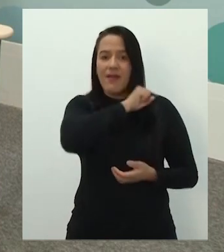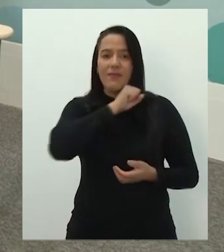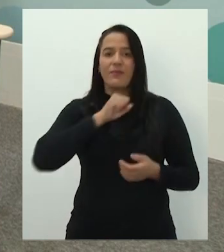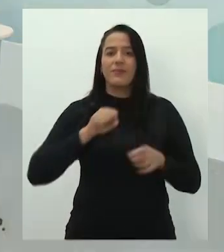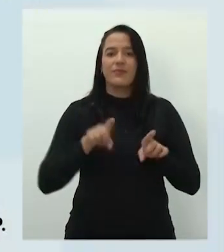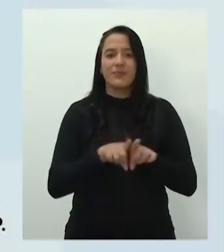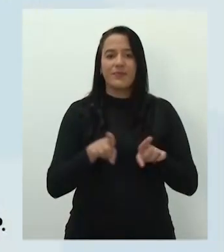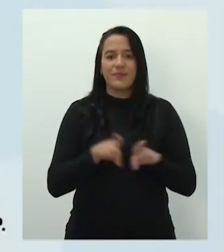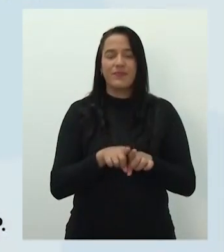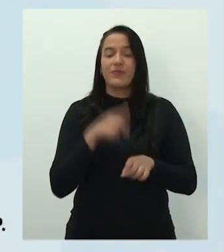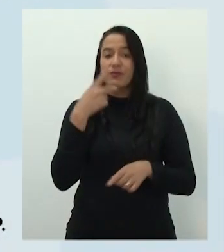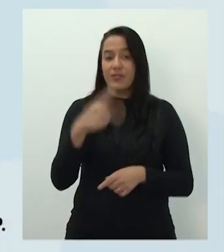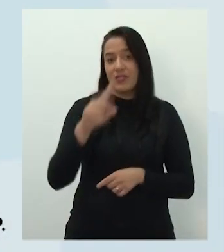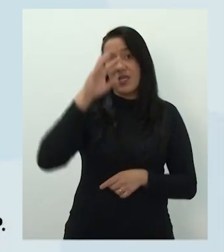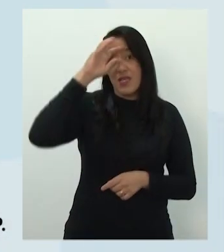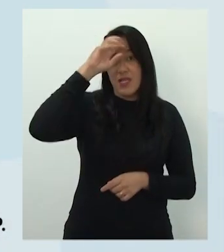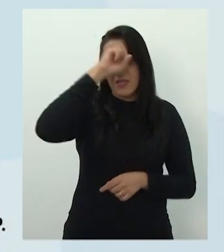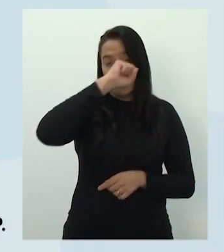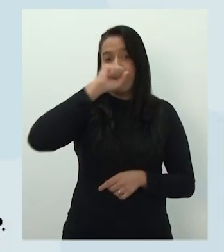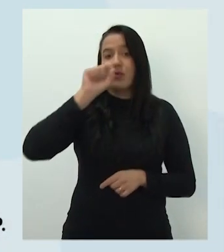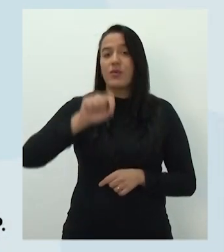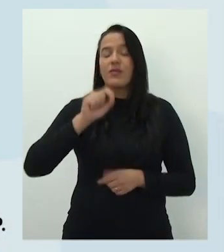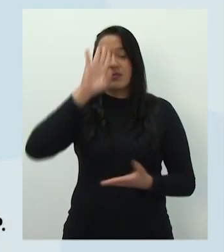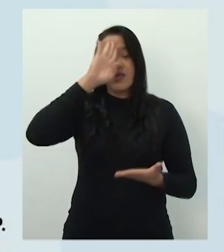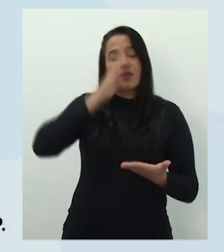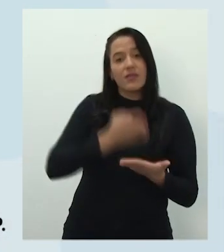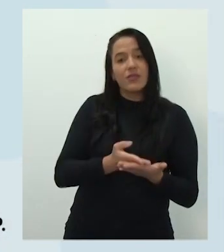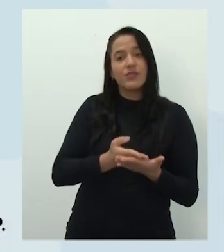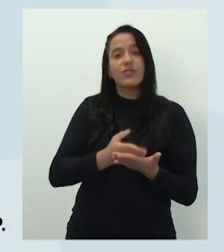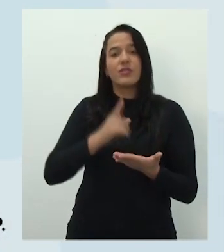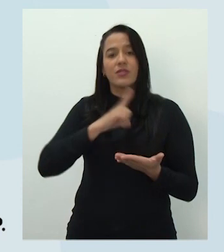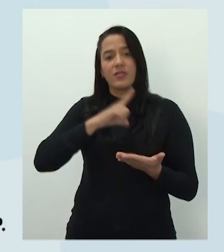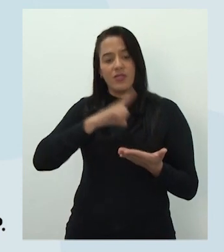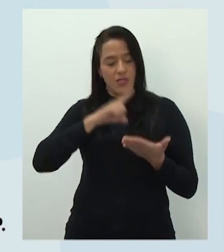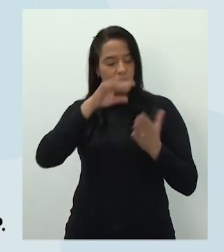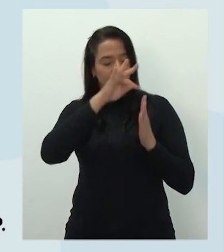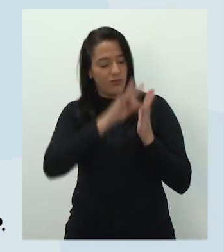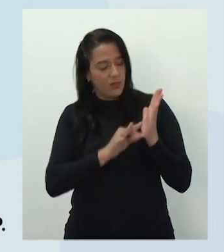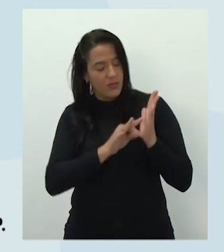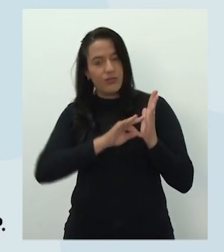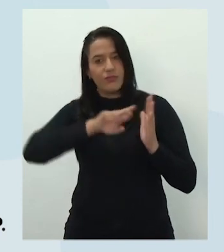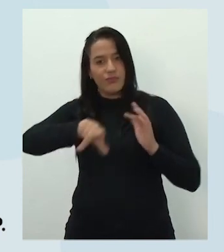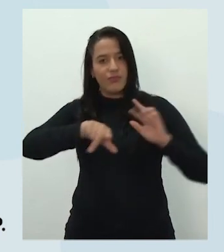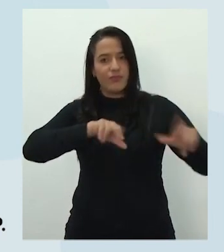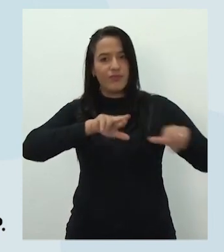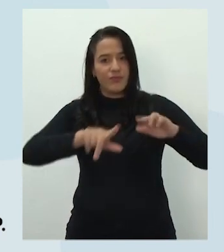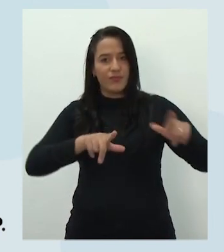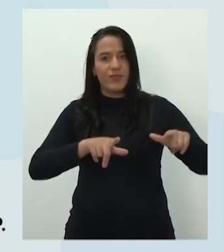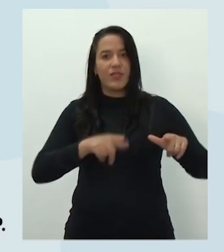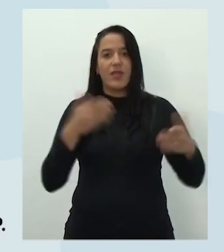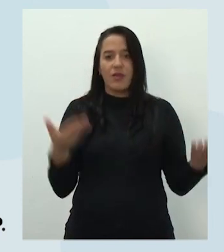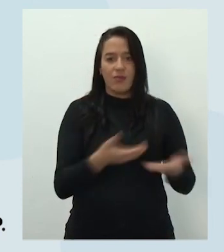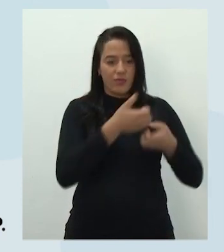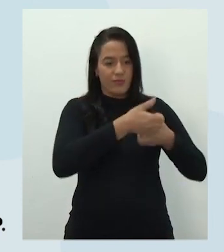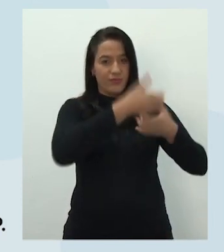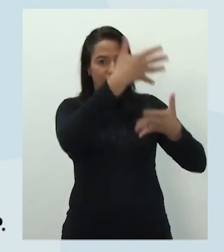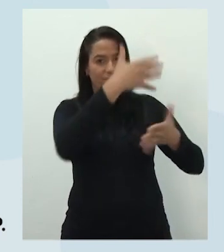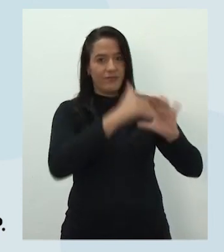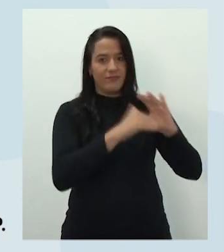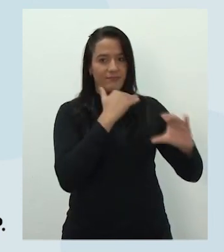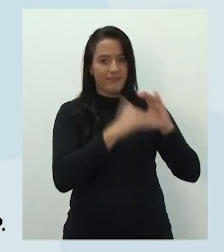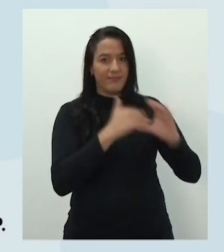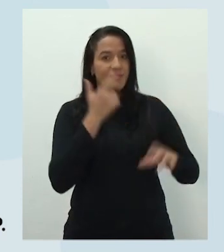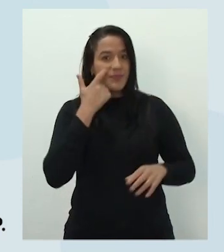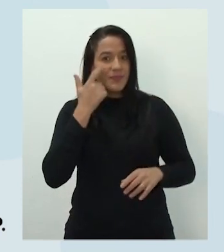na tela, né? Você acredita que exista mesmo essa diferença entre tipo e gênero textual? O chat está aberto. Olha,